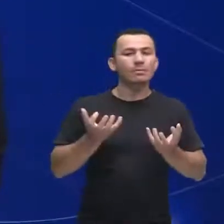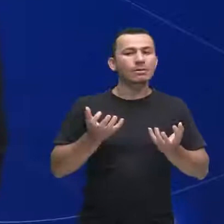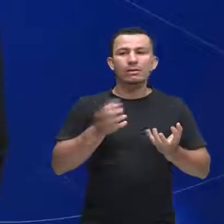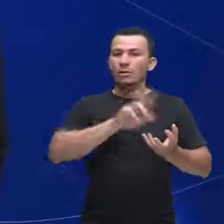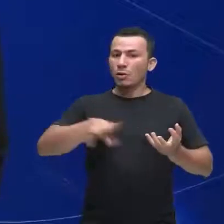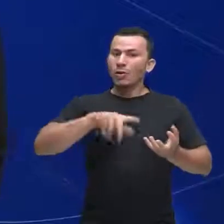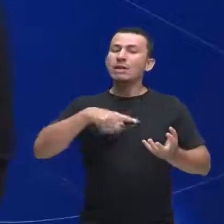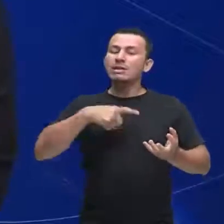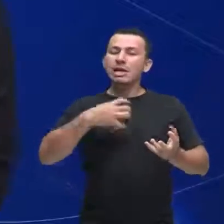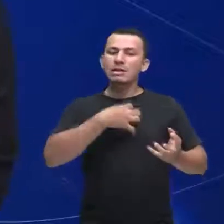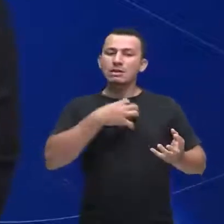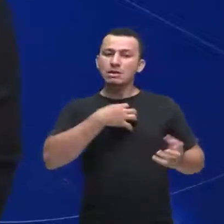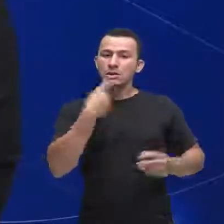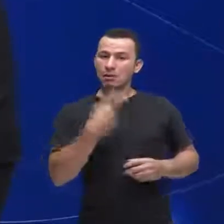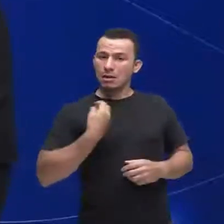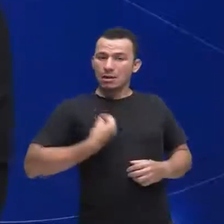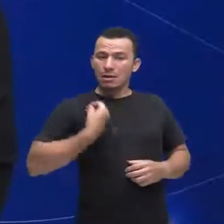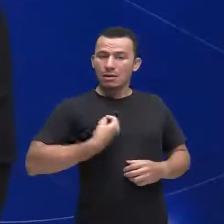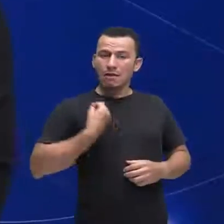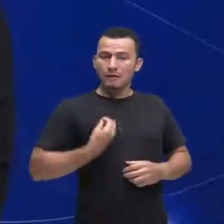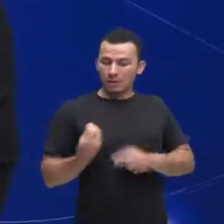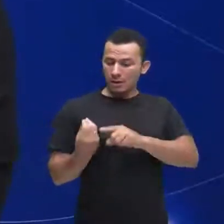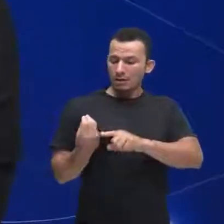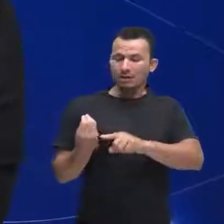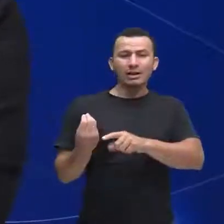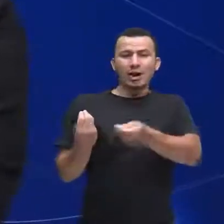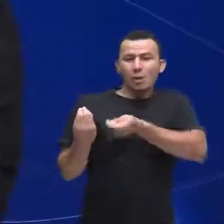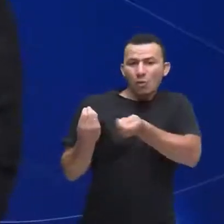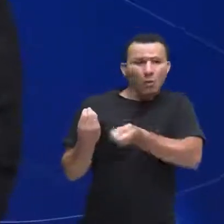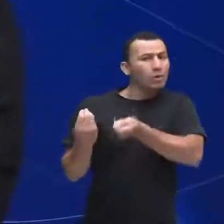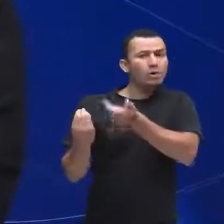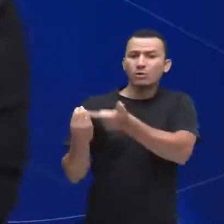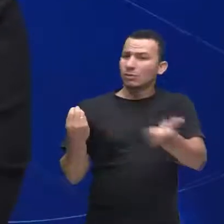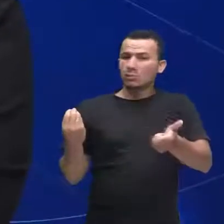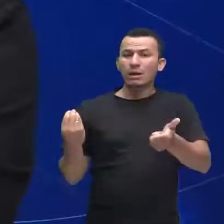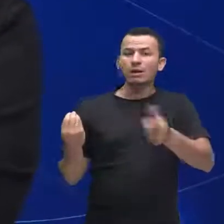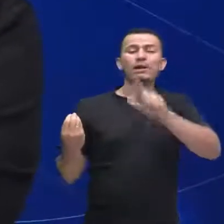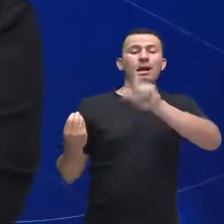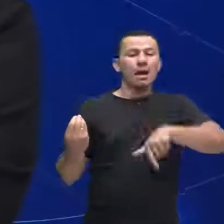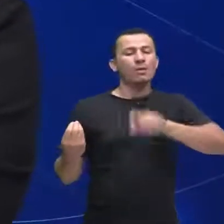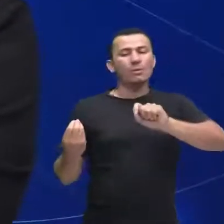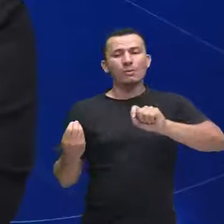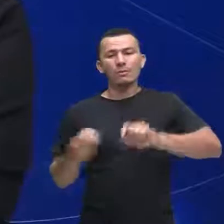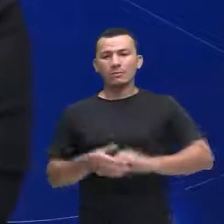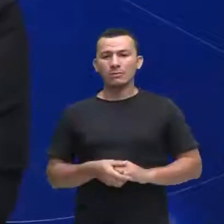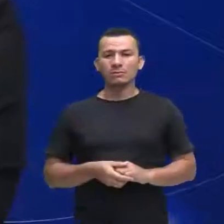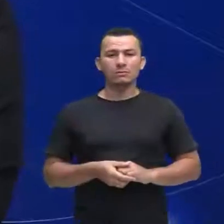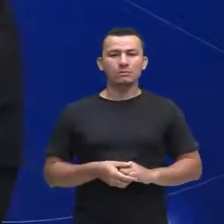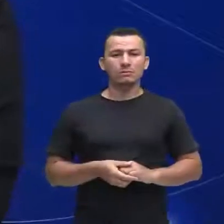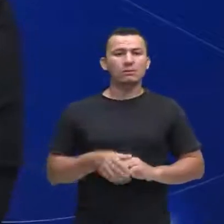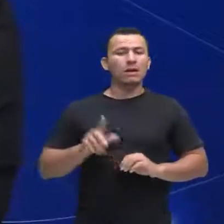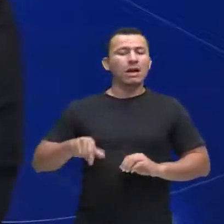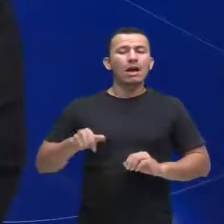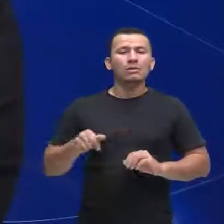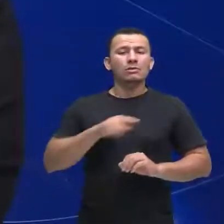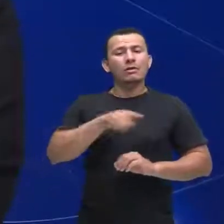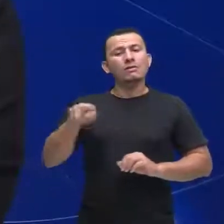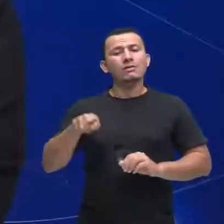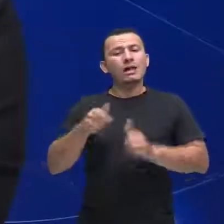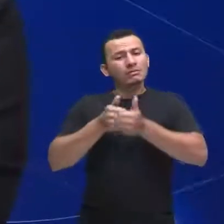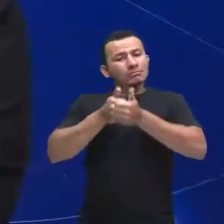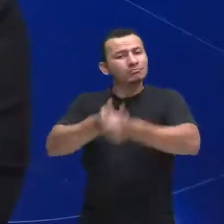aspecto da vida que foge realmente o controle que só é que só segue e gente estava falando sobre isso é só um rio seguindo o seu